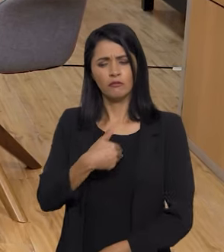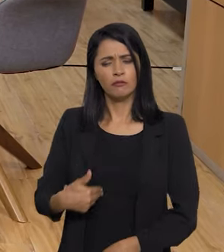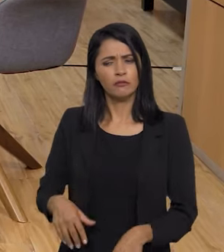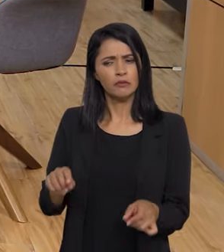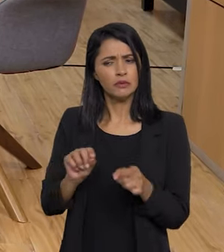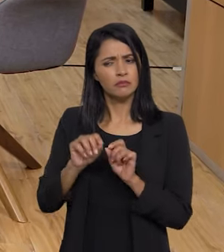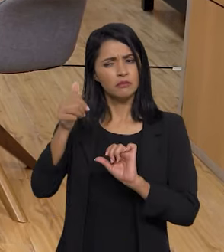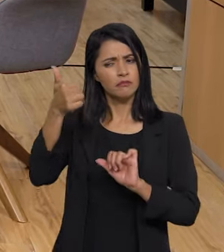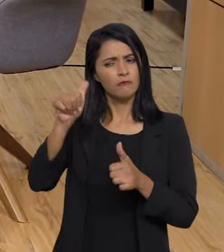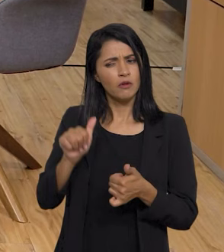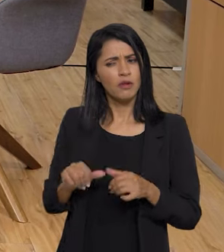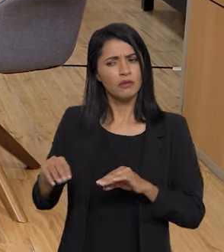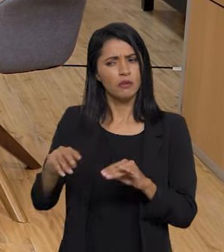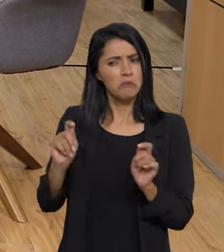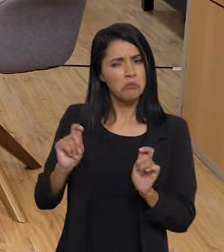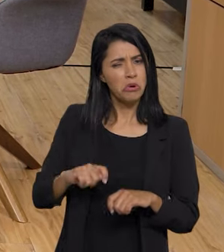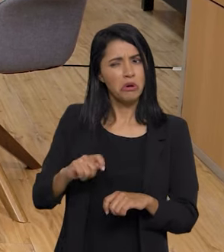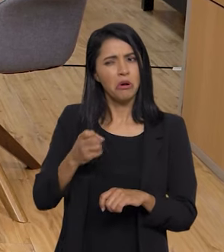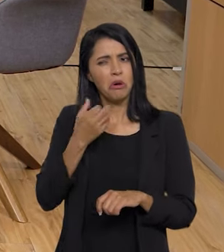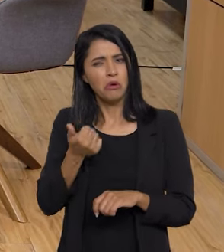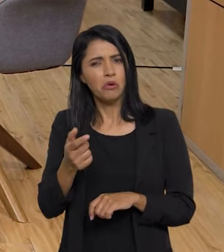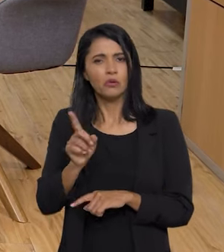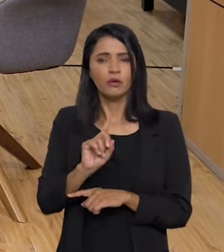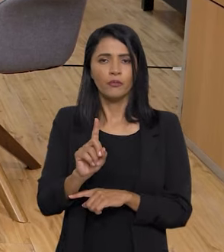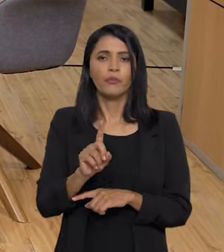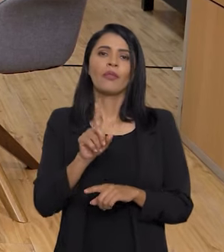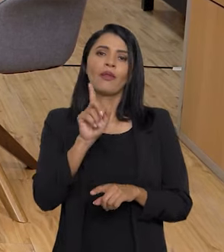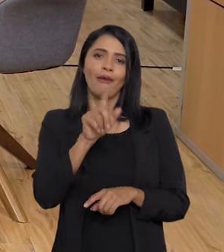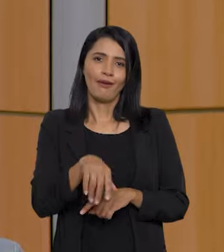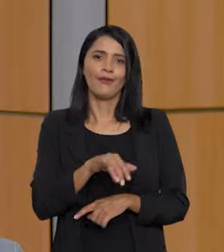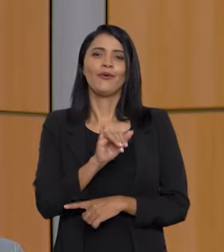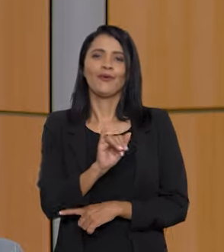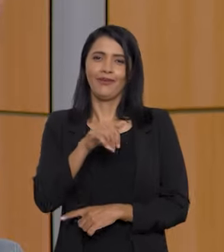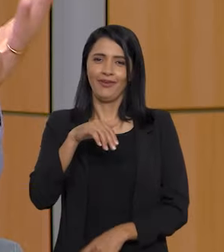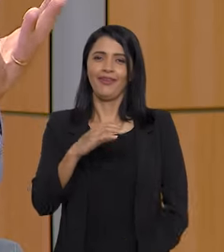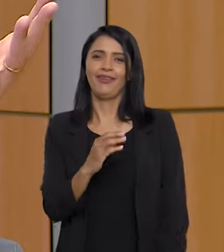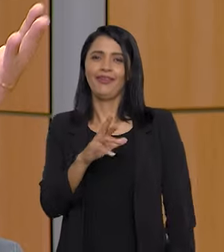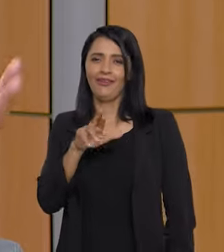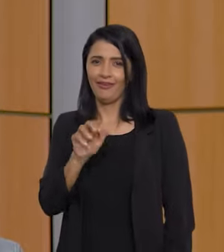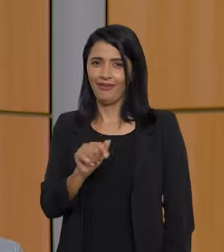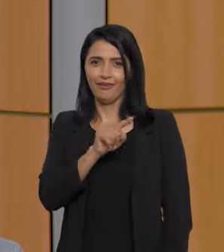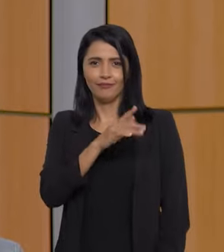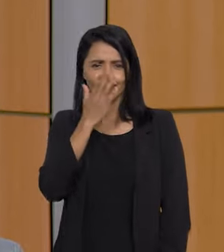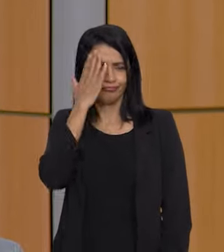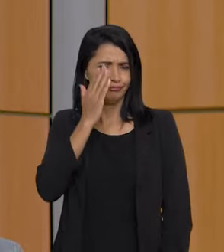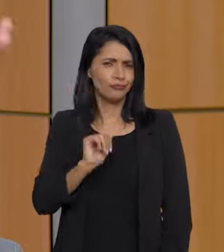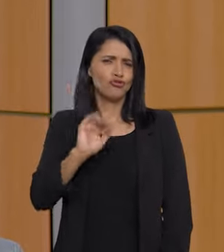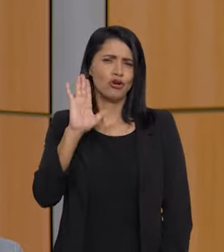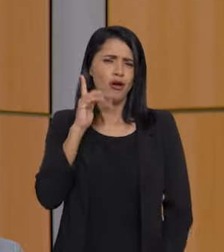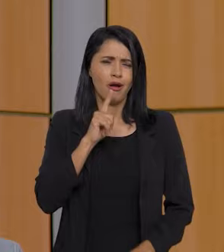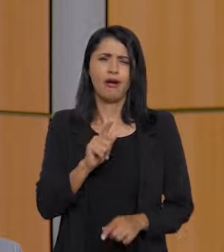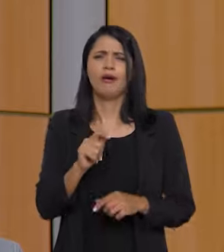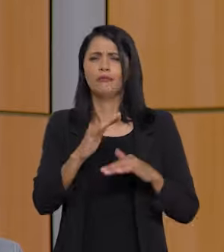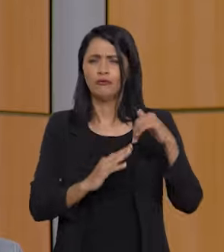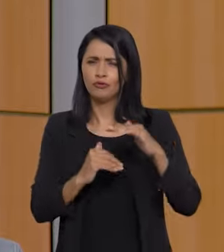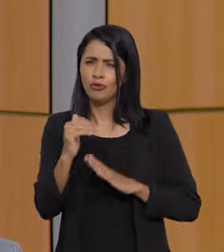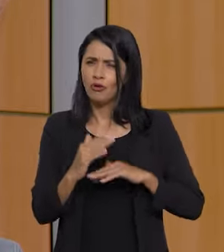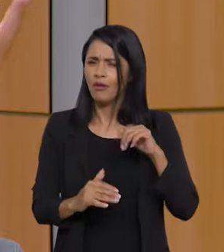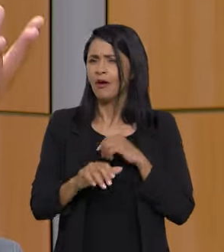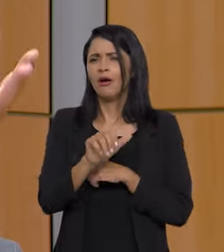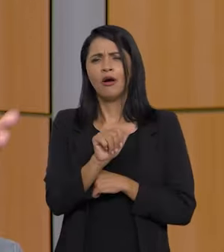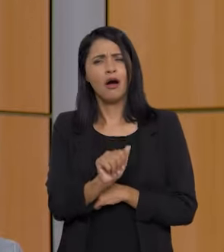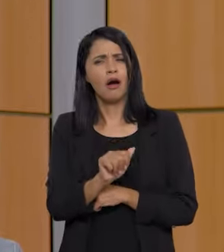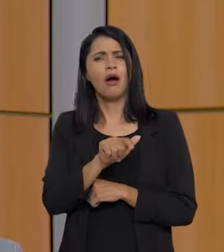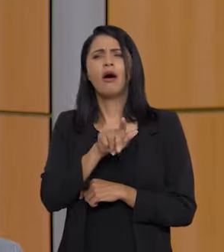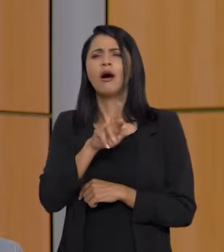essas terras? Quando vale a pena? Quando não vale? O INCRA. O INCRA tem conhecimento, tem agrônomos, tem